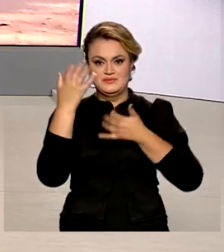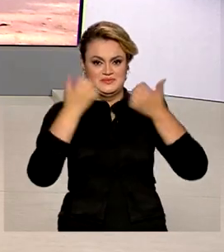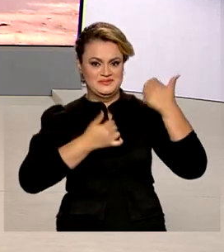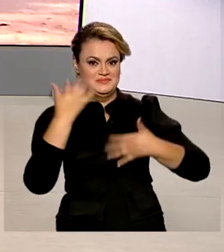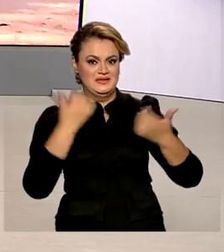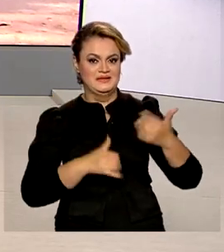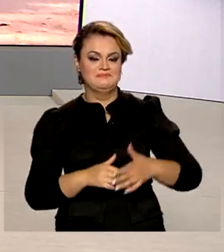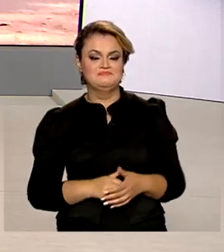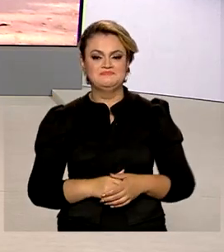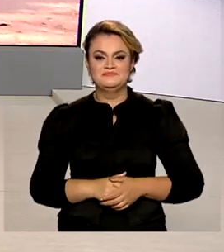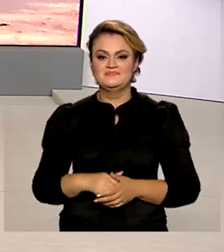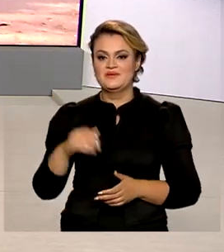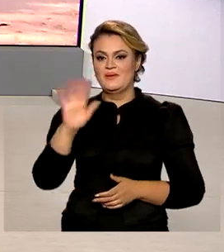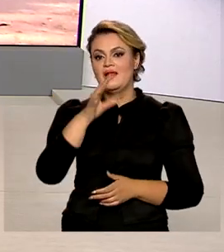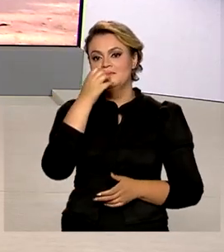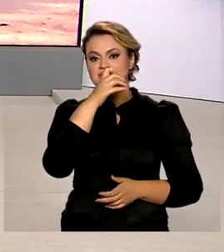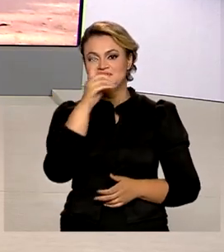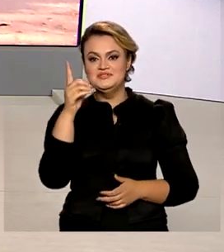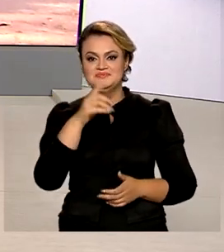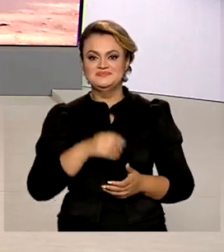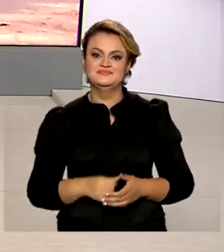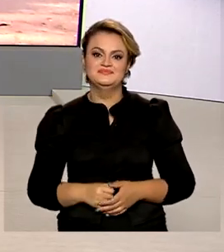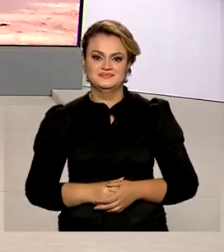gente sobre esse assunto. Bom dia, Glauco!